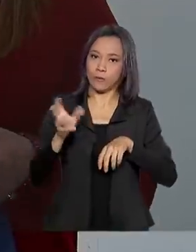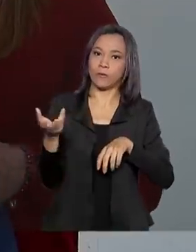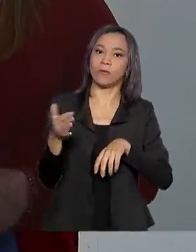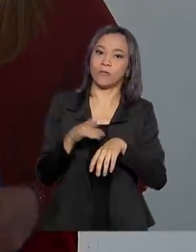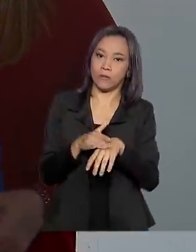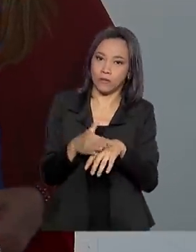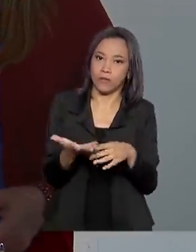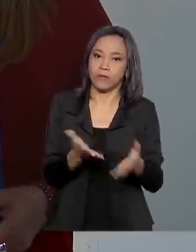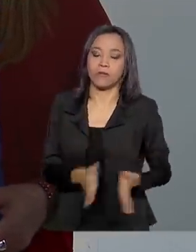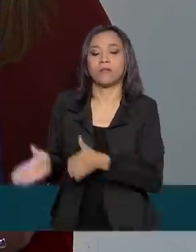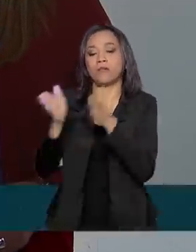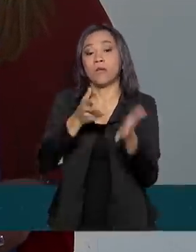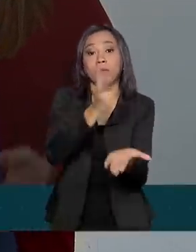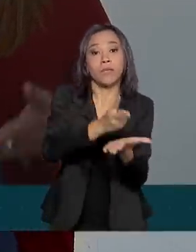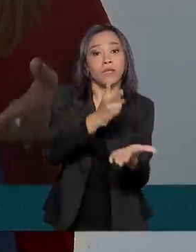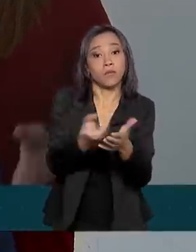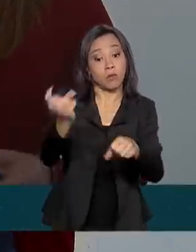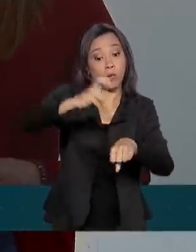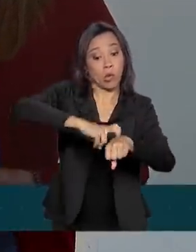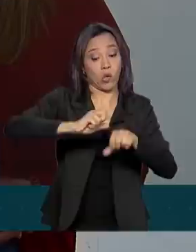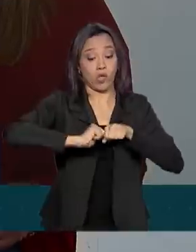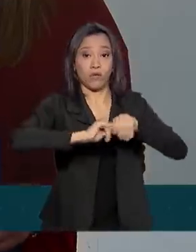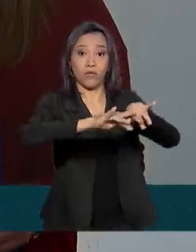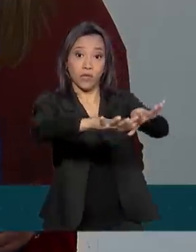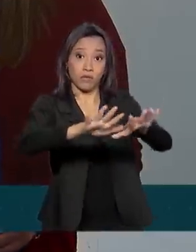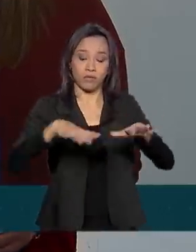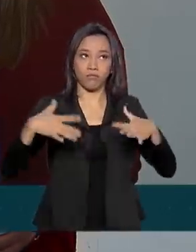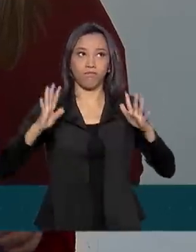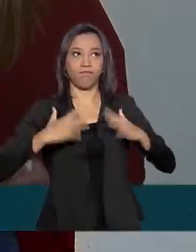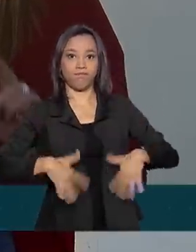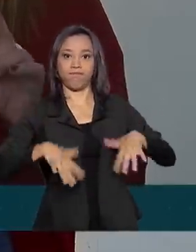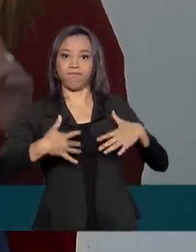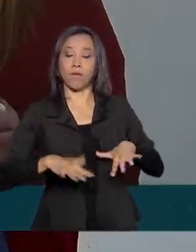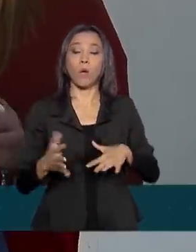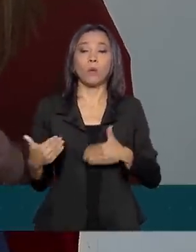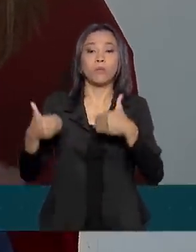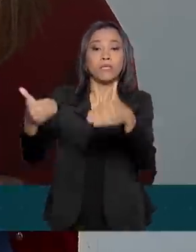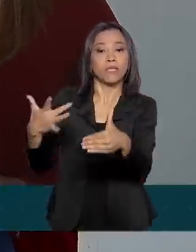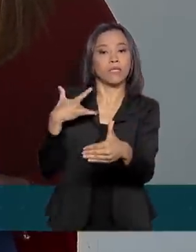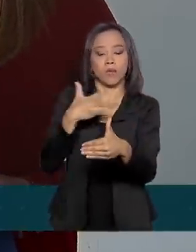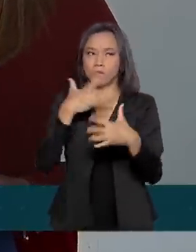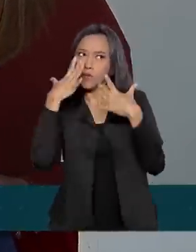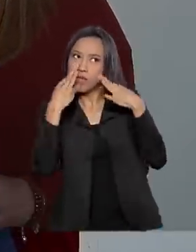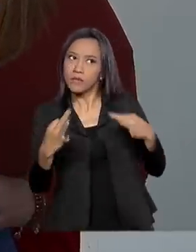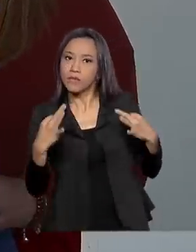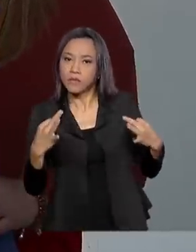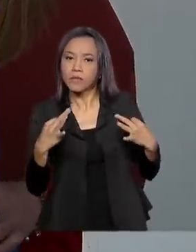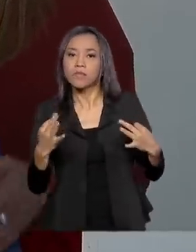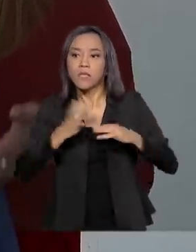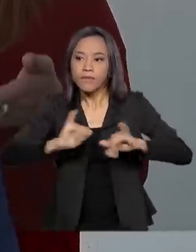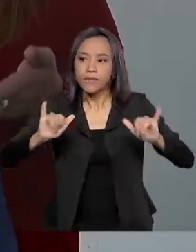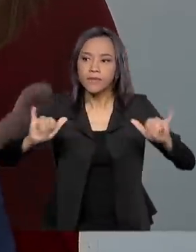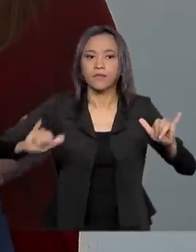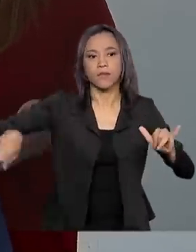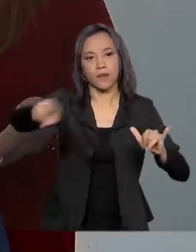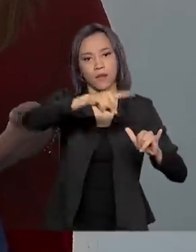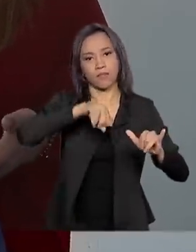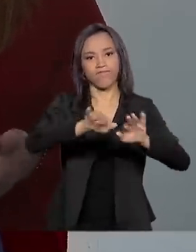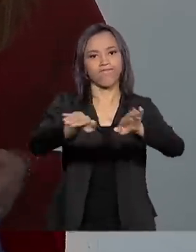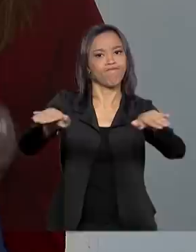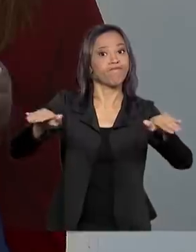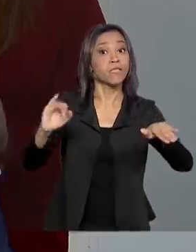Mesmo com o novo coronavírus em evidência, o Ministério da Saúde está atento e tem alertado a população quanto à